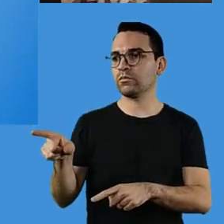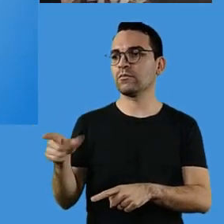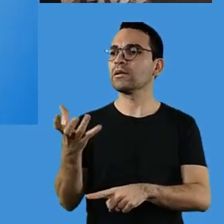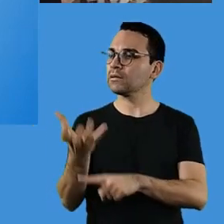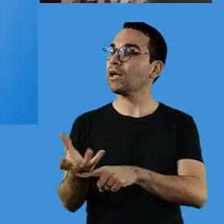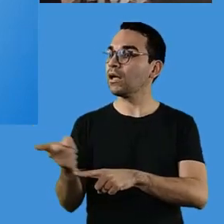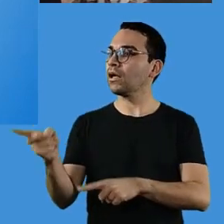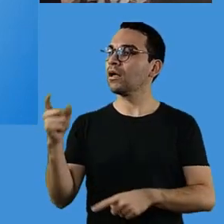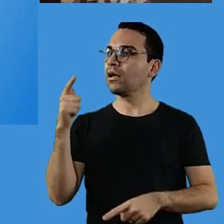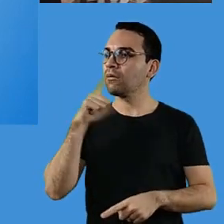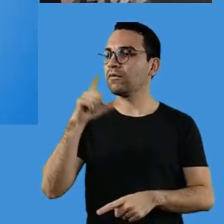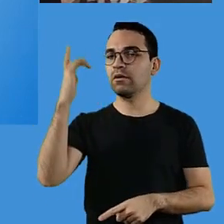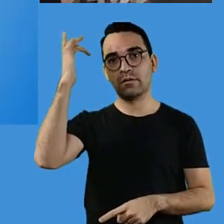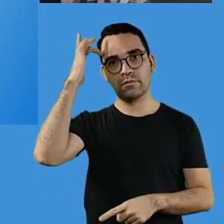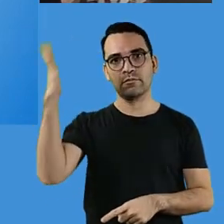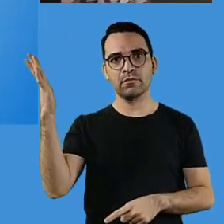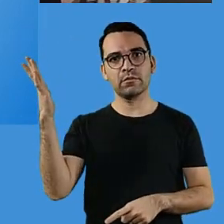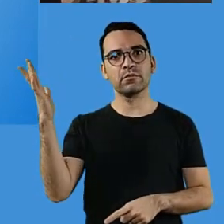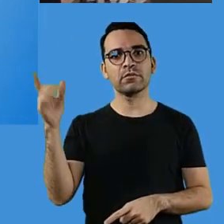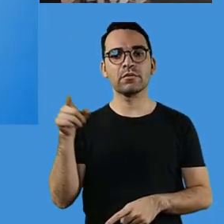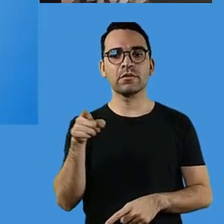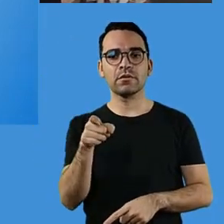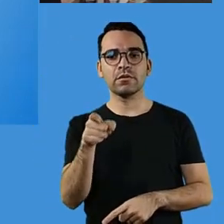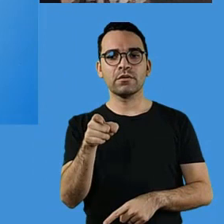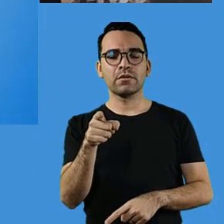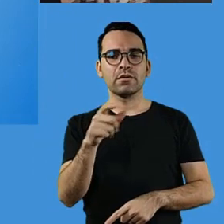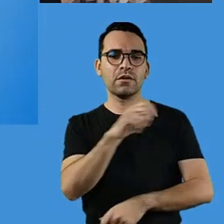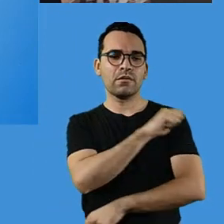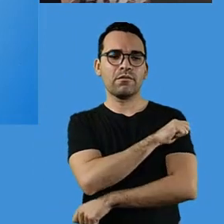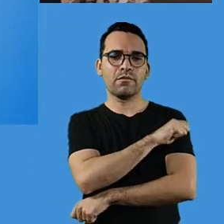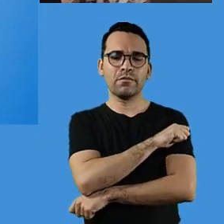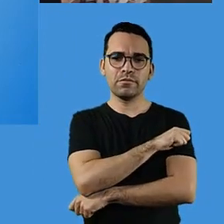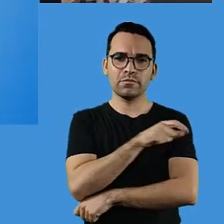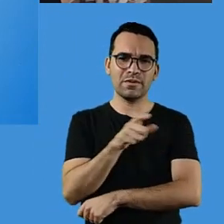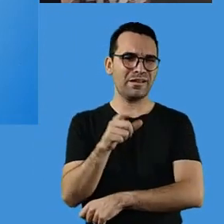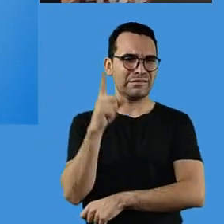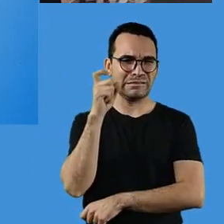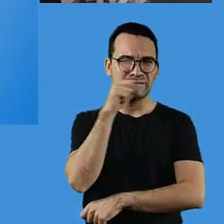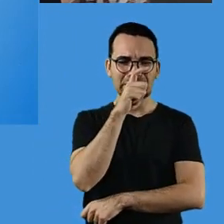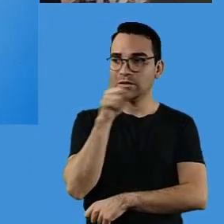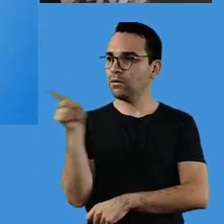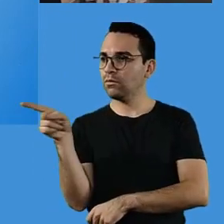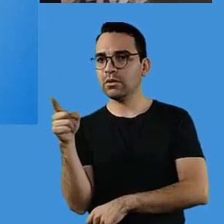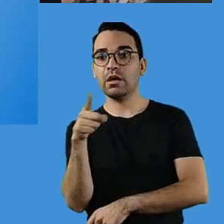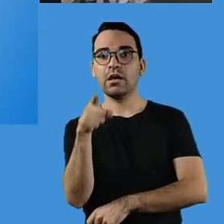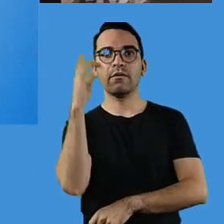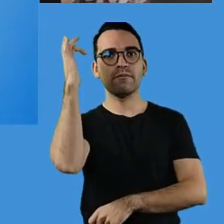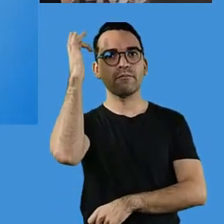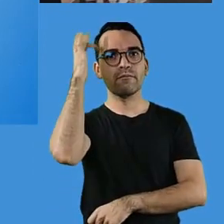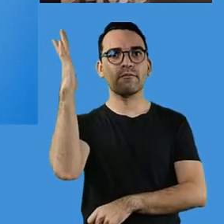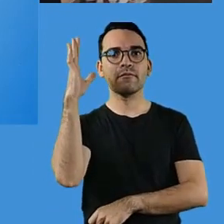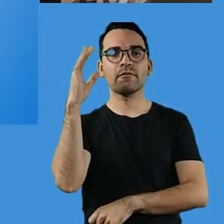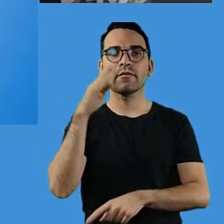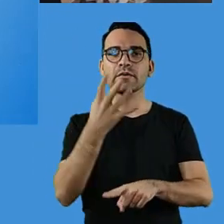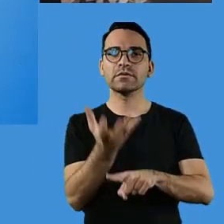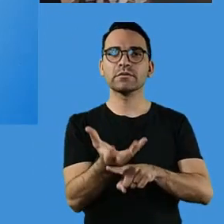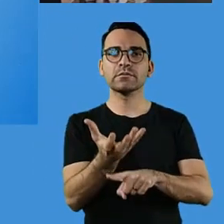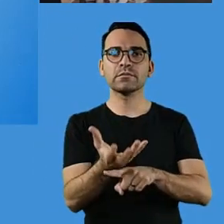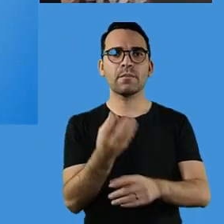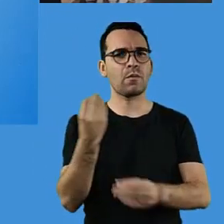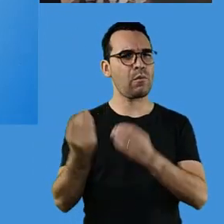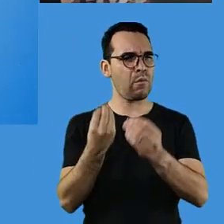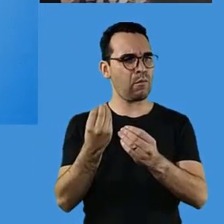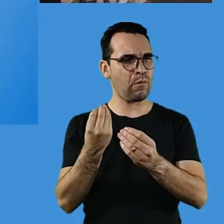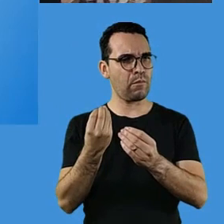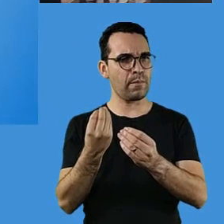ele tem a facilidade. Será que é meu aluno que aprende melhor uma disciplina do que a outra ou a metodologia